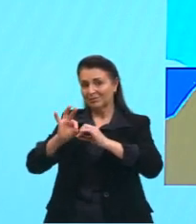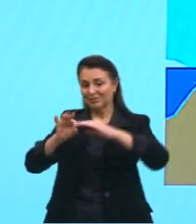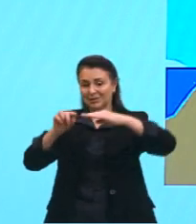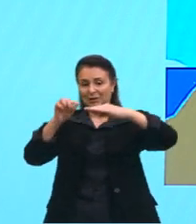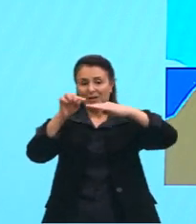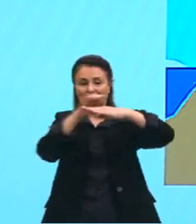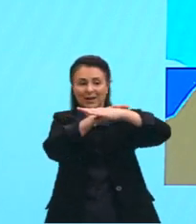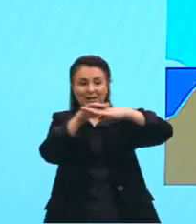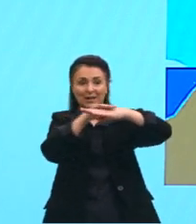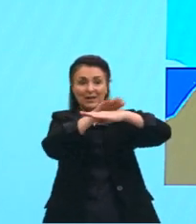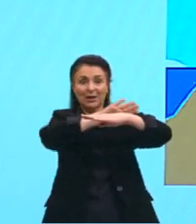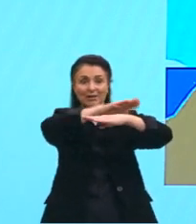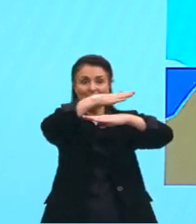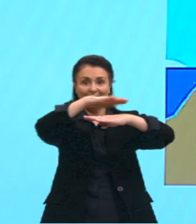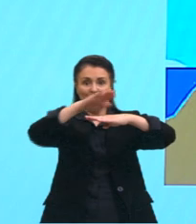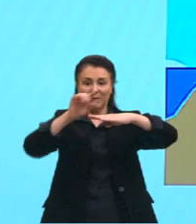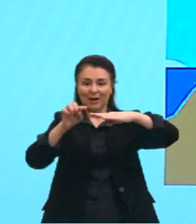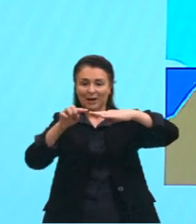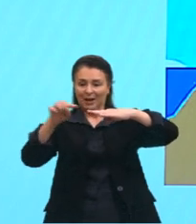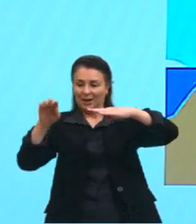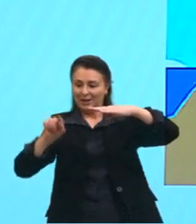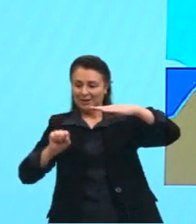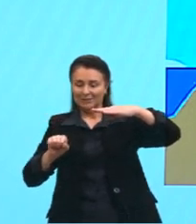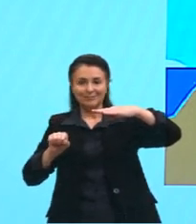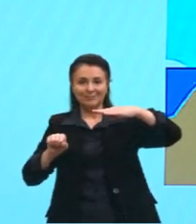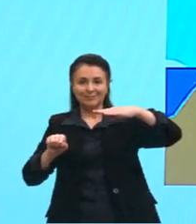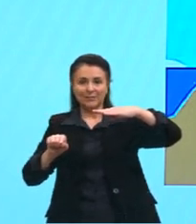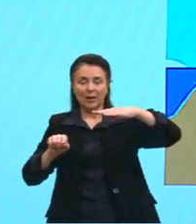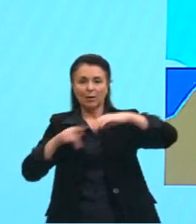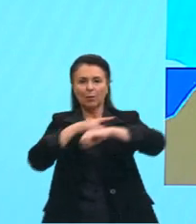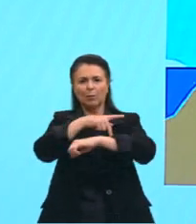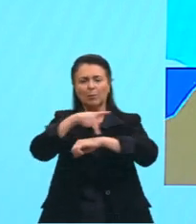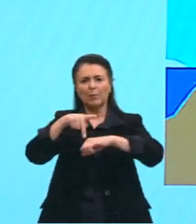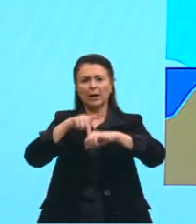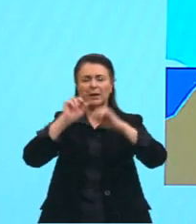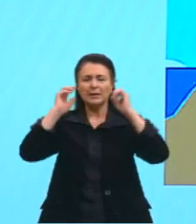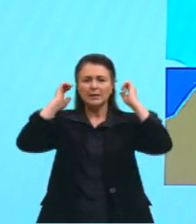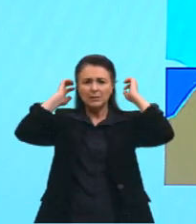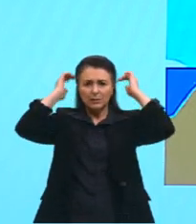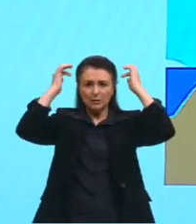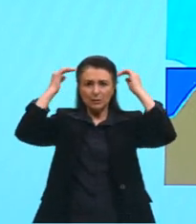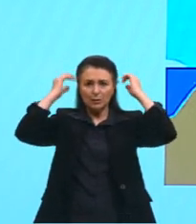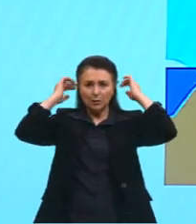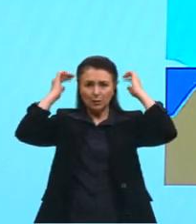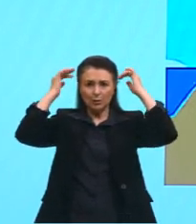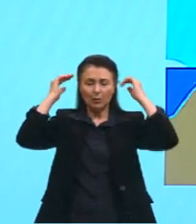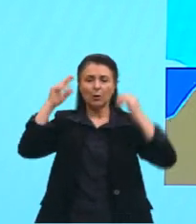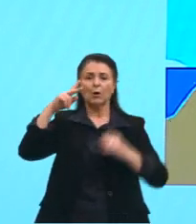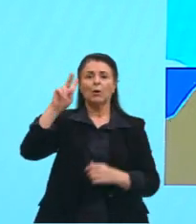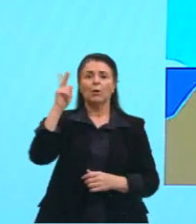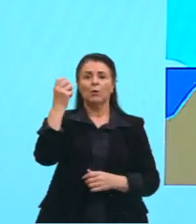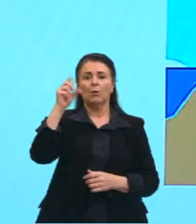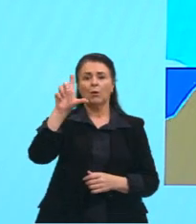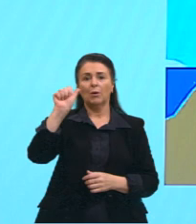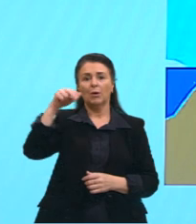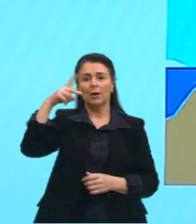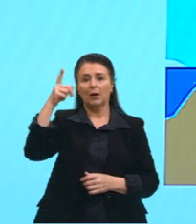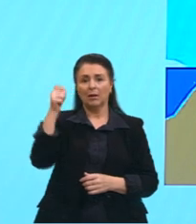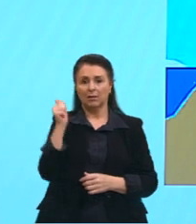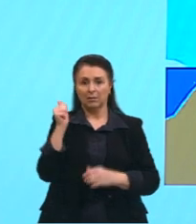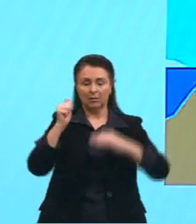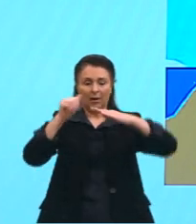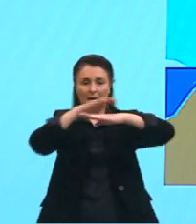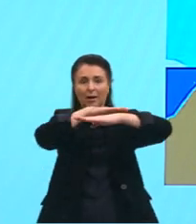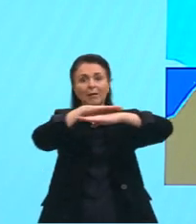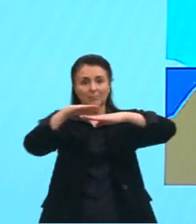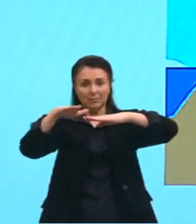que eu estou abaixo da linha do mar. A Holanda, por exemplo, né, são países baixos, terras baixas, elas estão, inclusive, abaixo da linha do mar, em